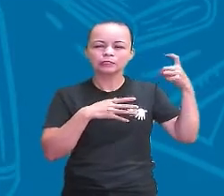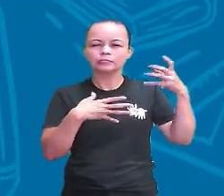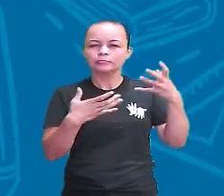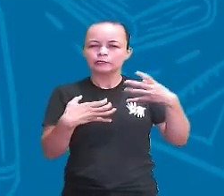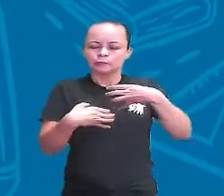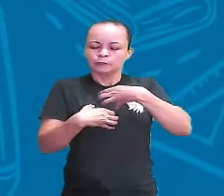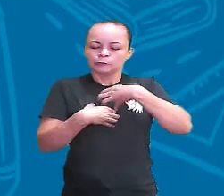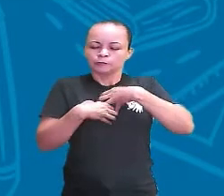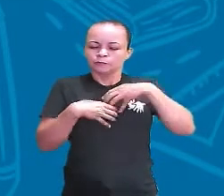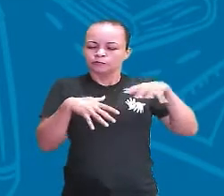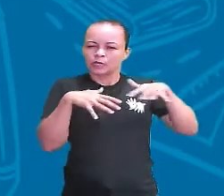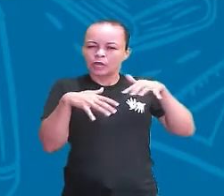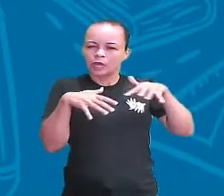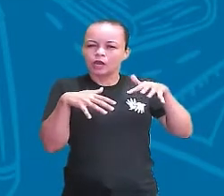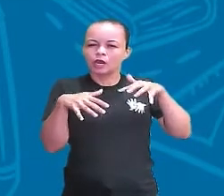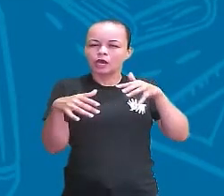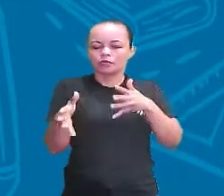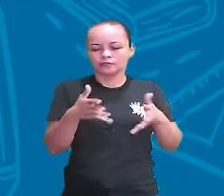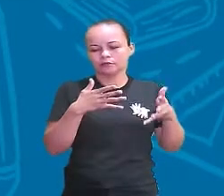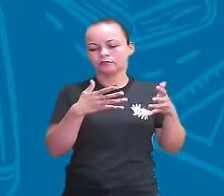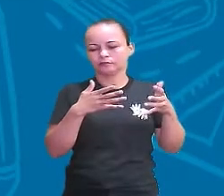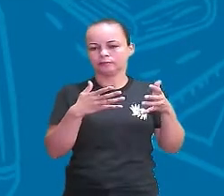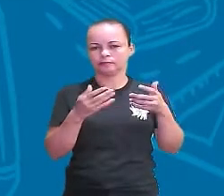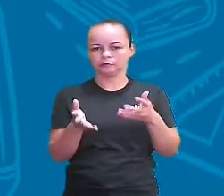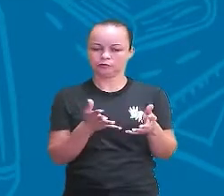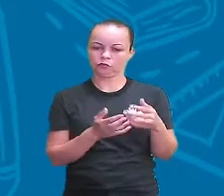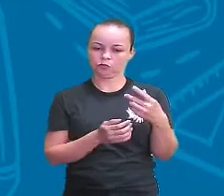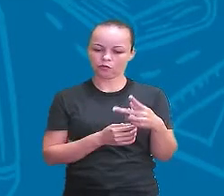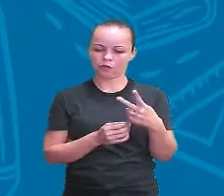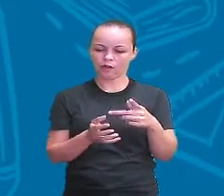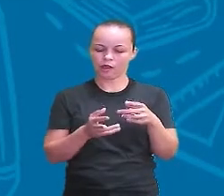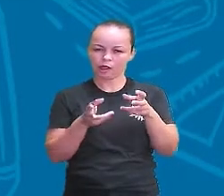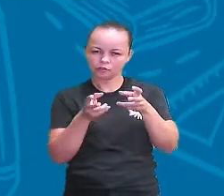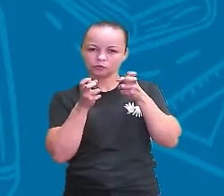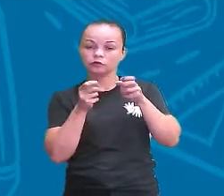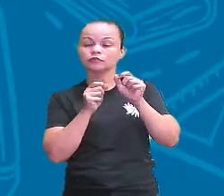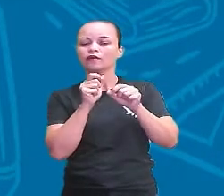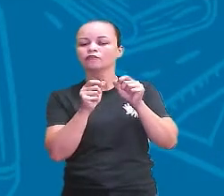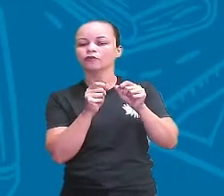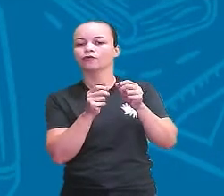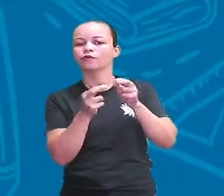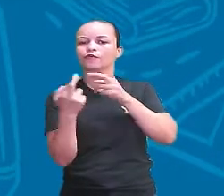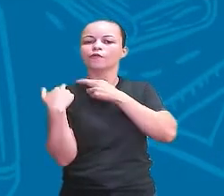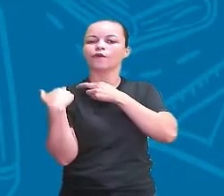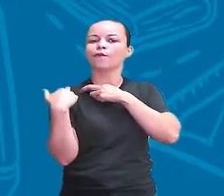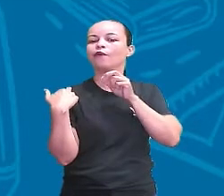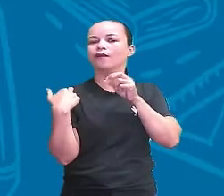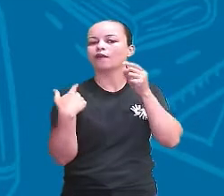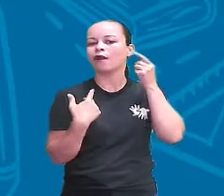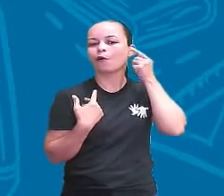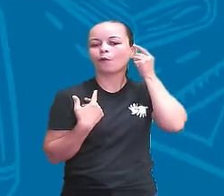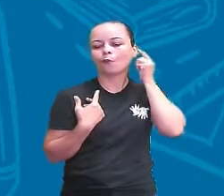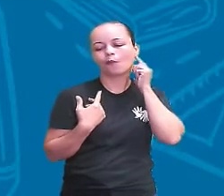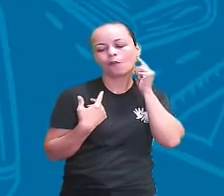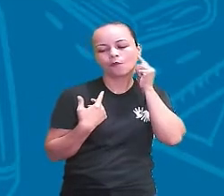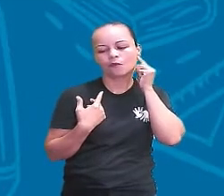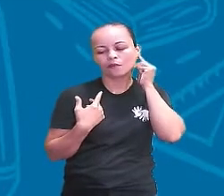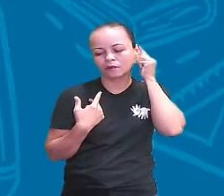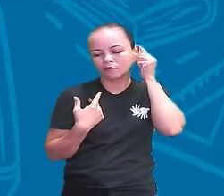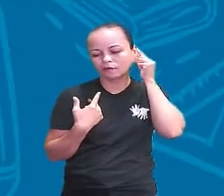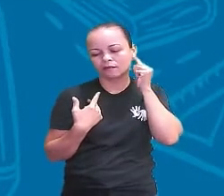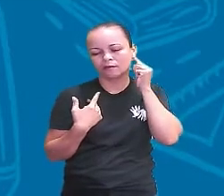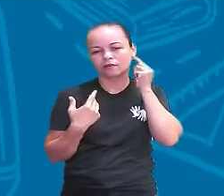ouvirmos tudo à nossa volta. O órgão responsável por esse sentido é a orelha. Podemos dividi-la em três